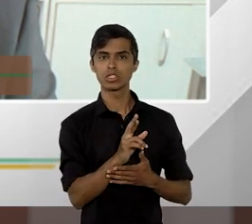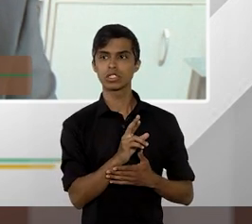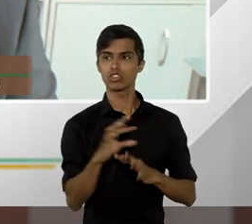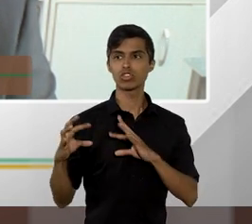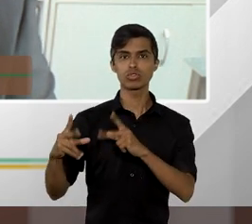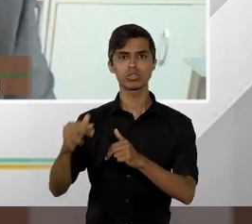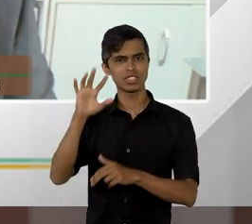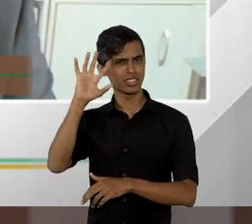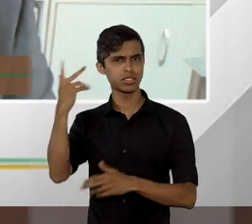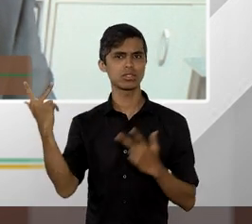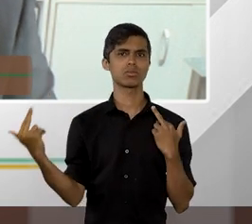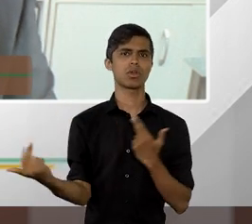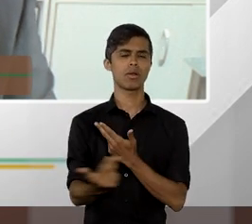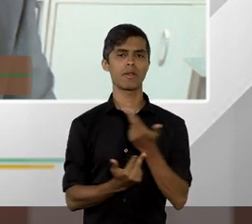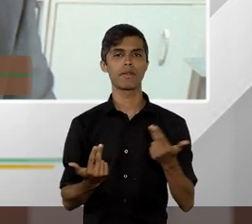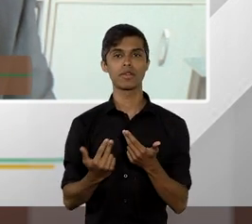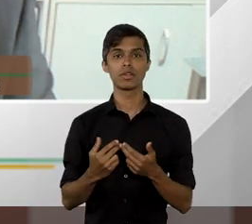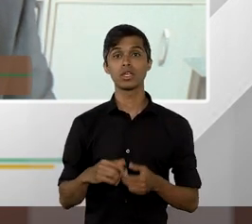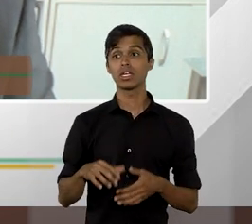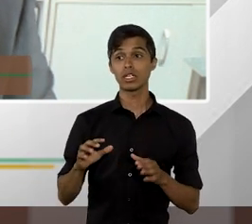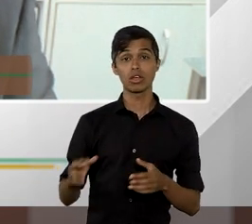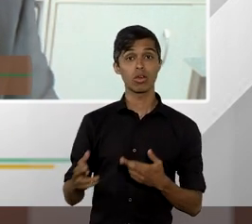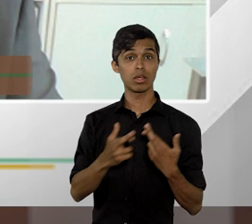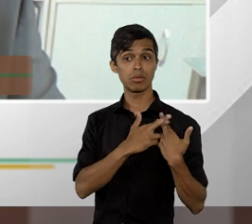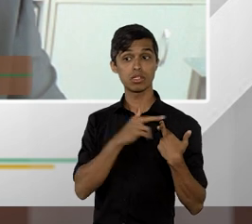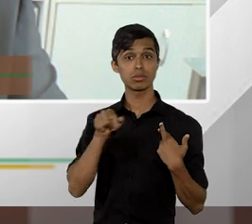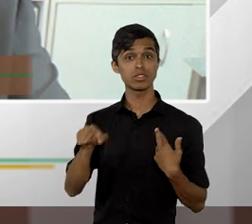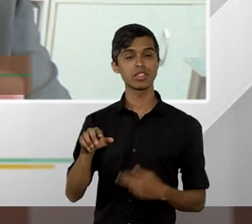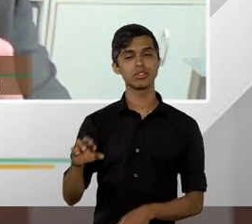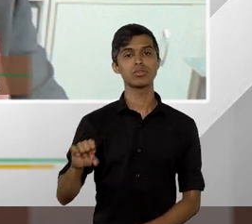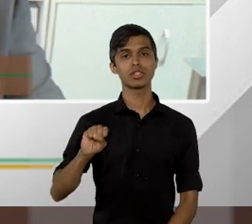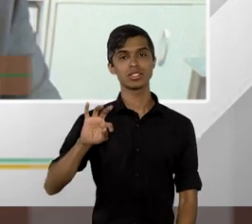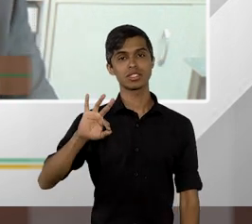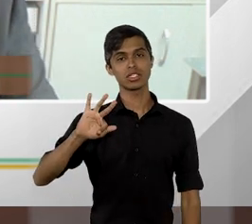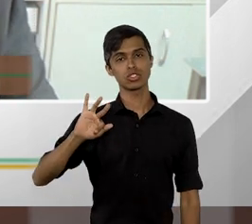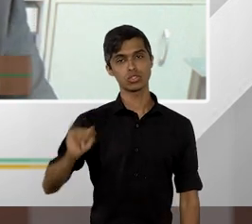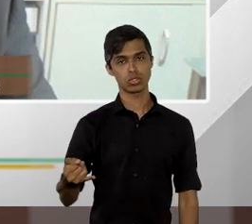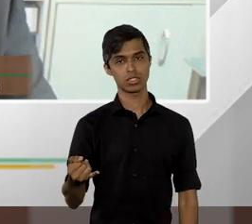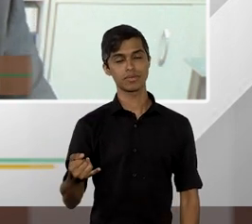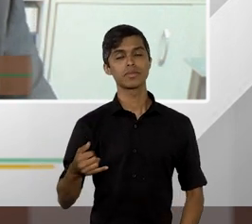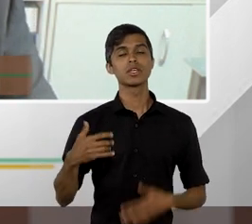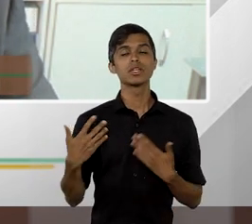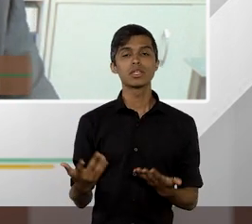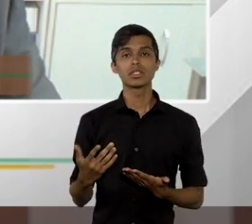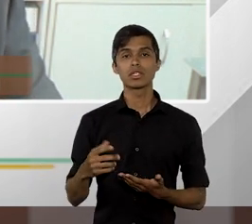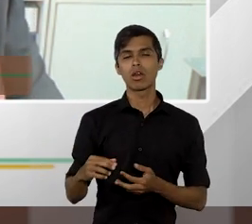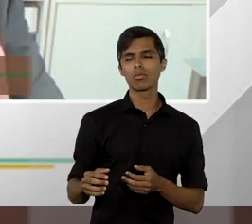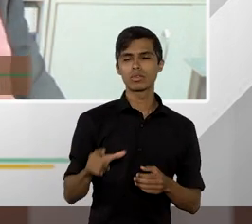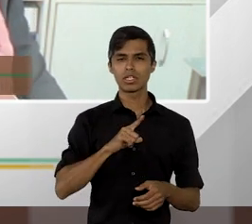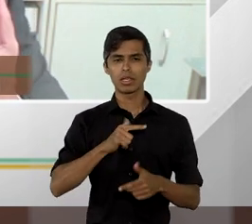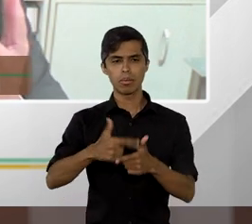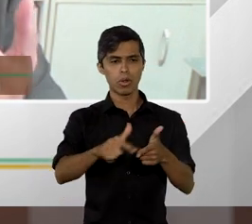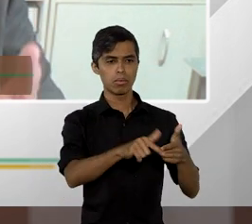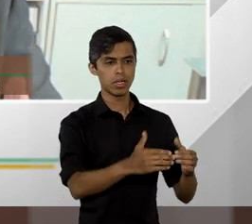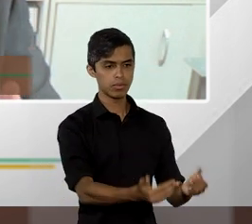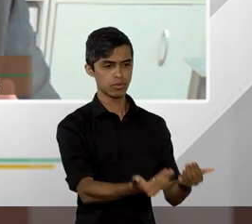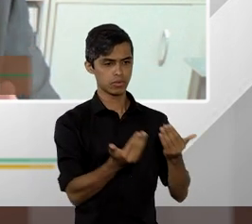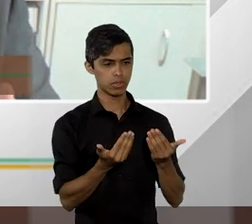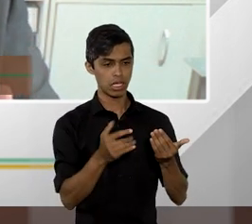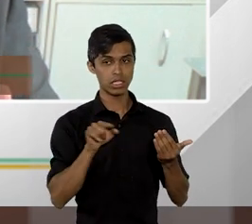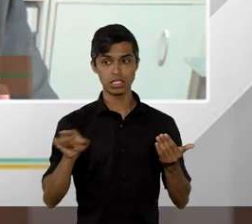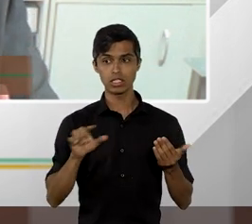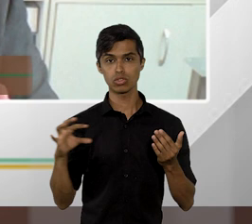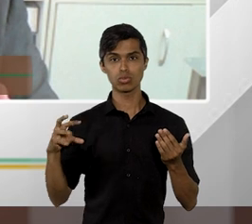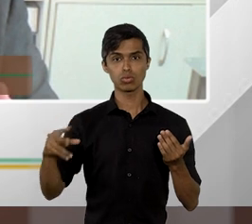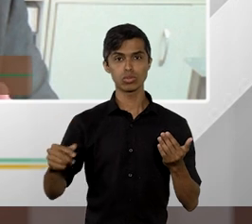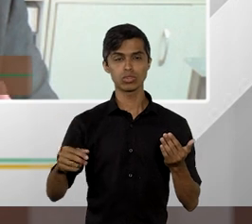E essa é a função primordial do Superior Tribunal de Justiça. A partir das demandas que chegam ao tribunal, ele dá respostas